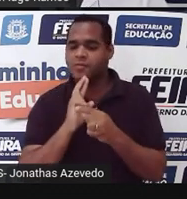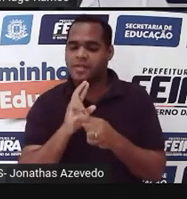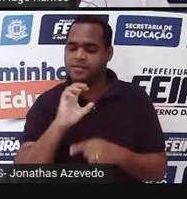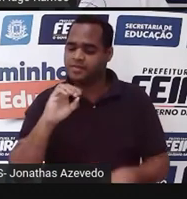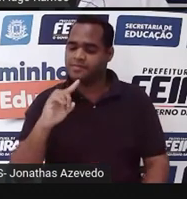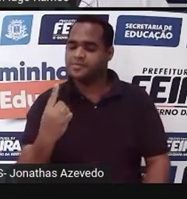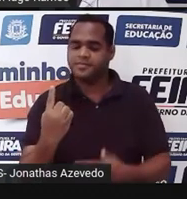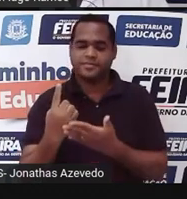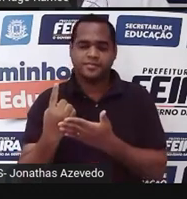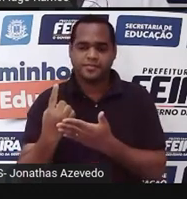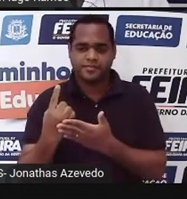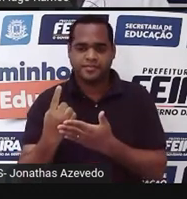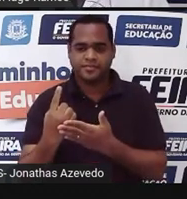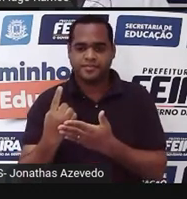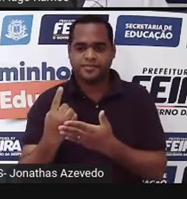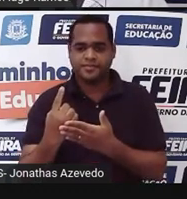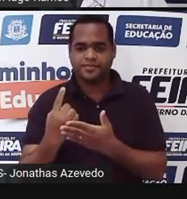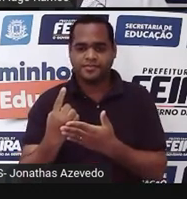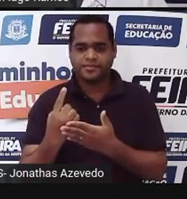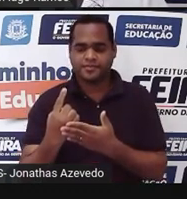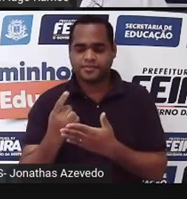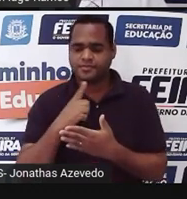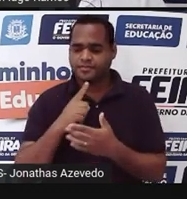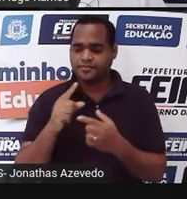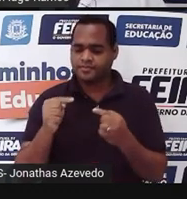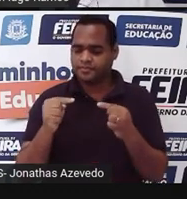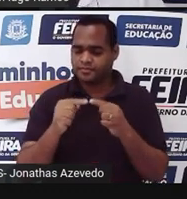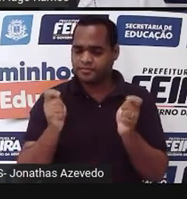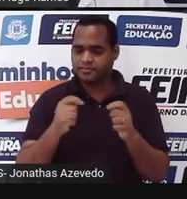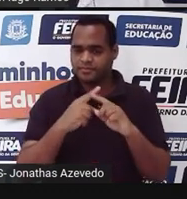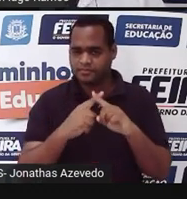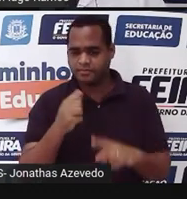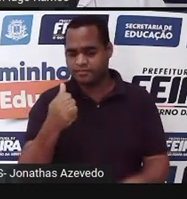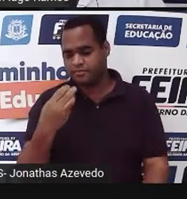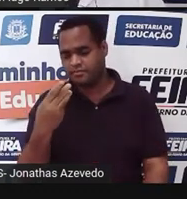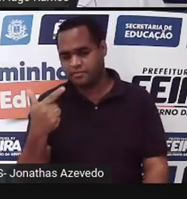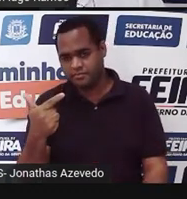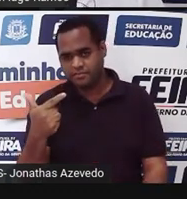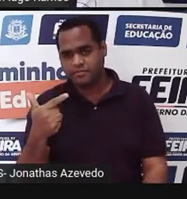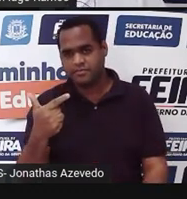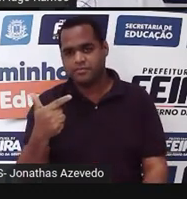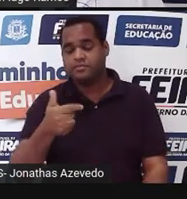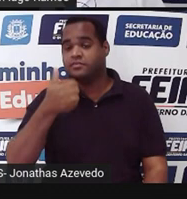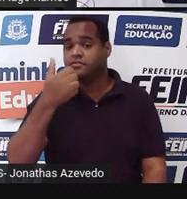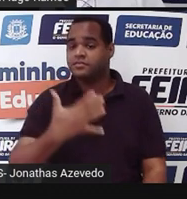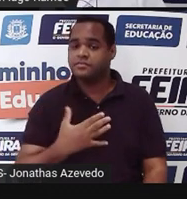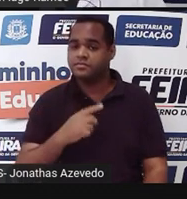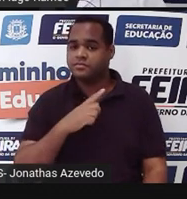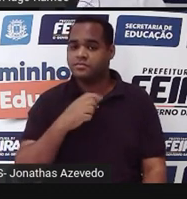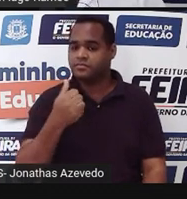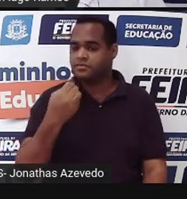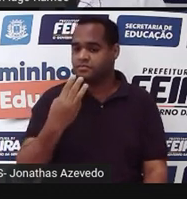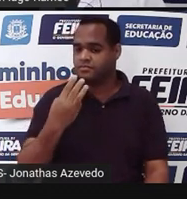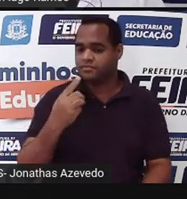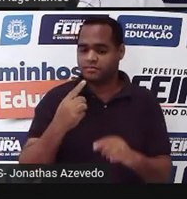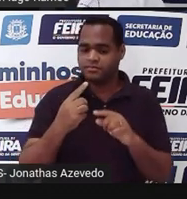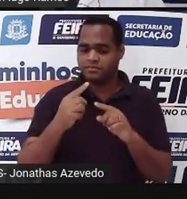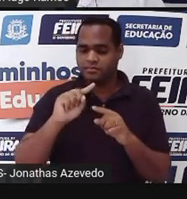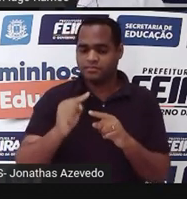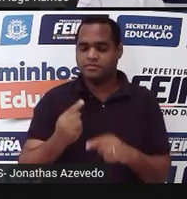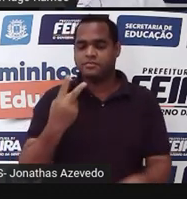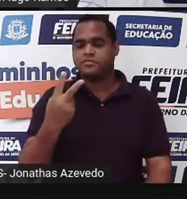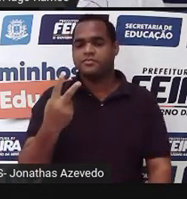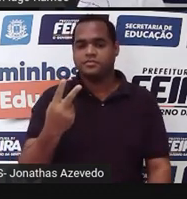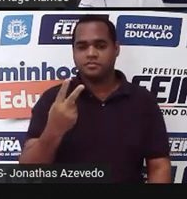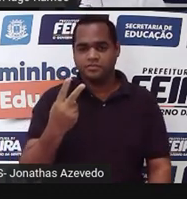Então, esse 0,1 depois é só multiplicar por 132, que ali deu 13,2. Tá?